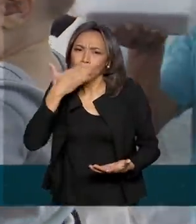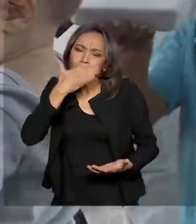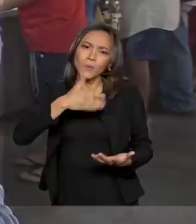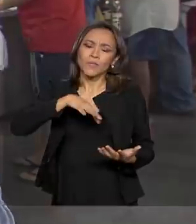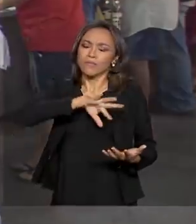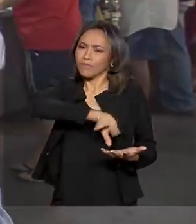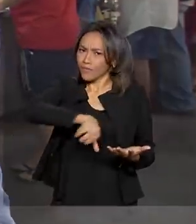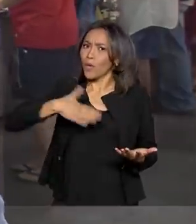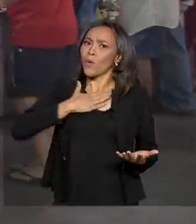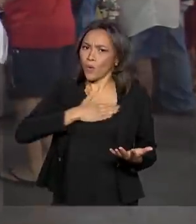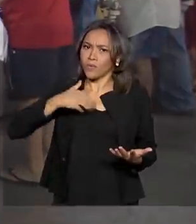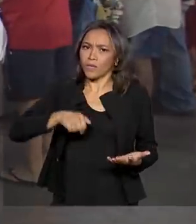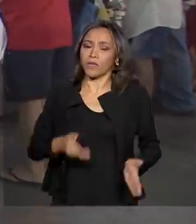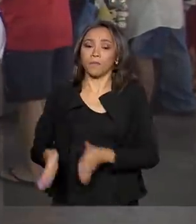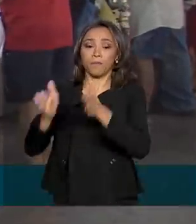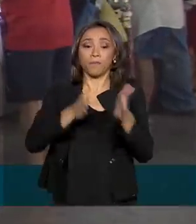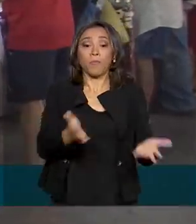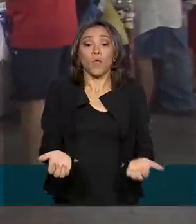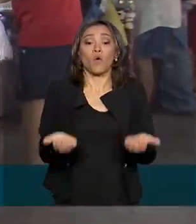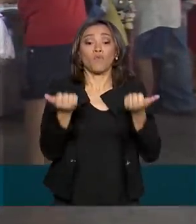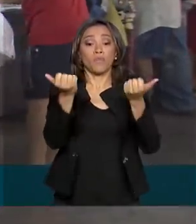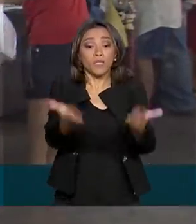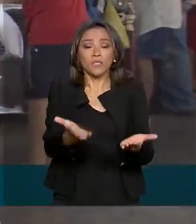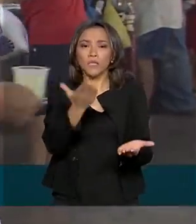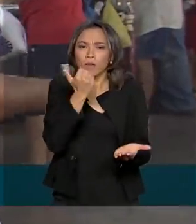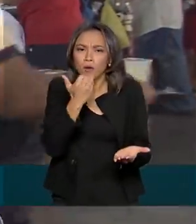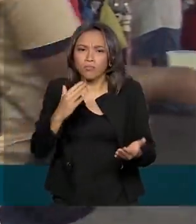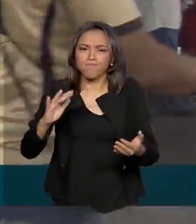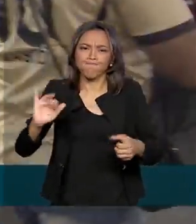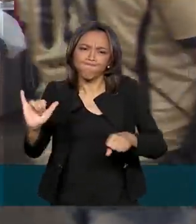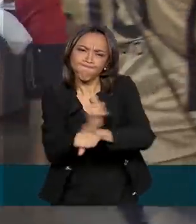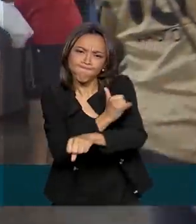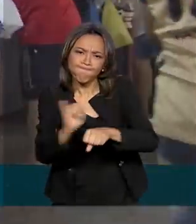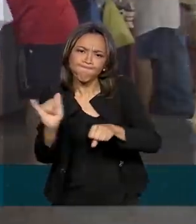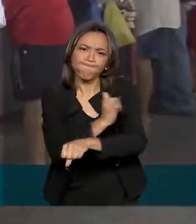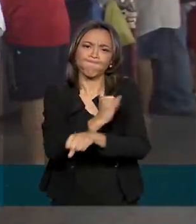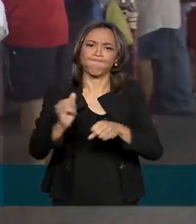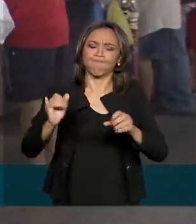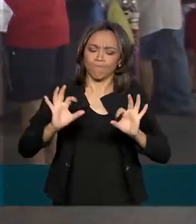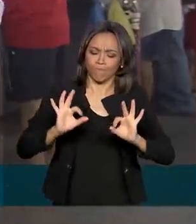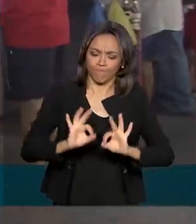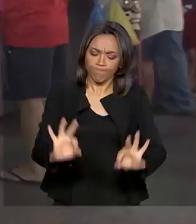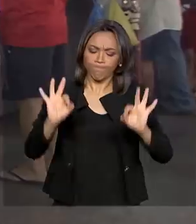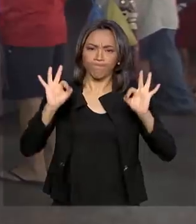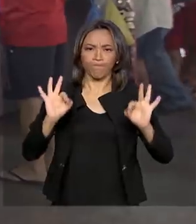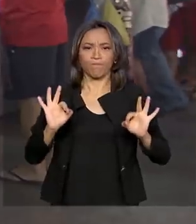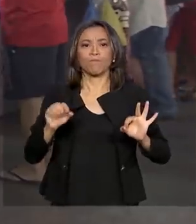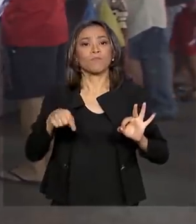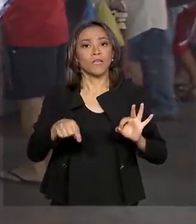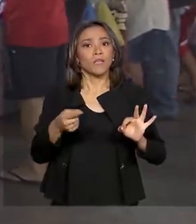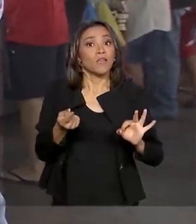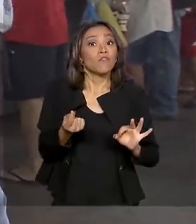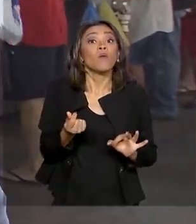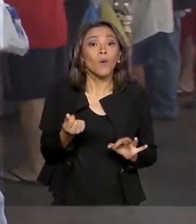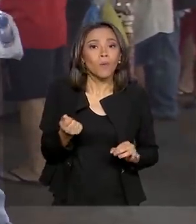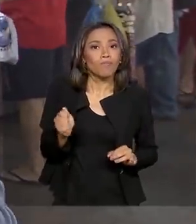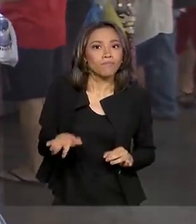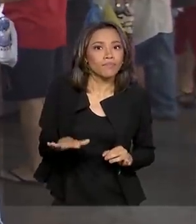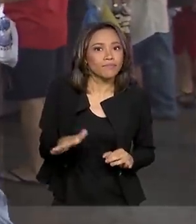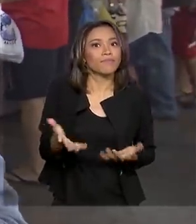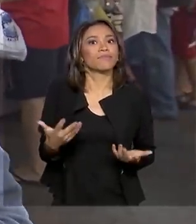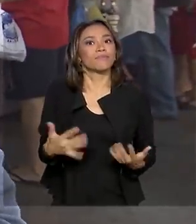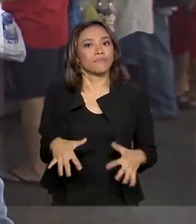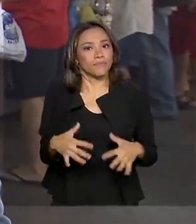muito daqui. Oferecer uma refeição equilibrada, nutritiva e de qualidade e a preços acessíveis.